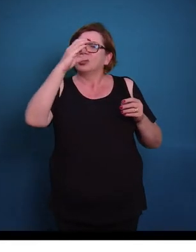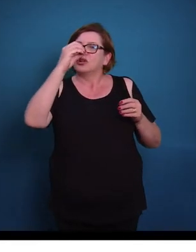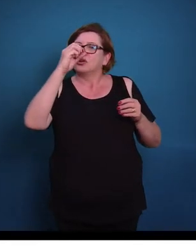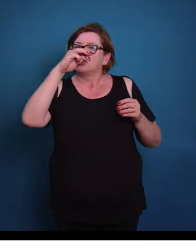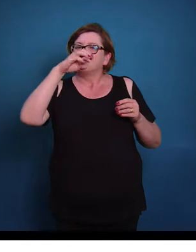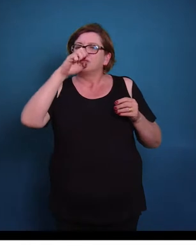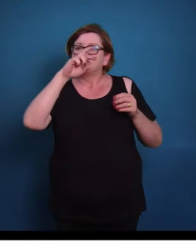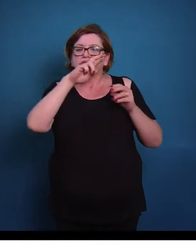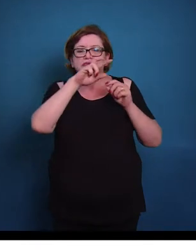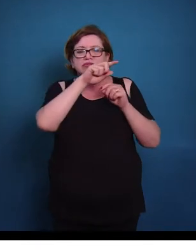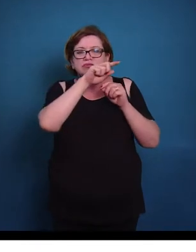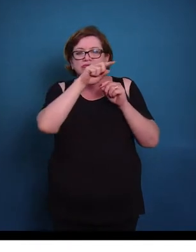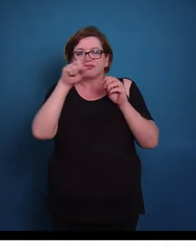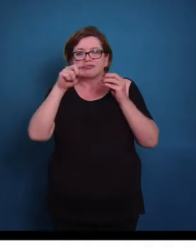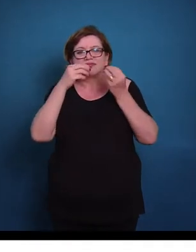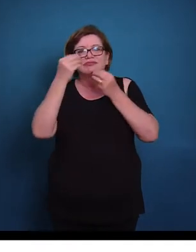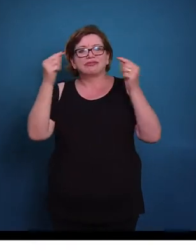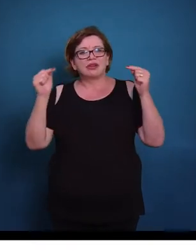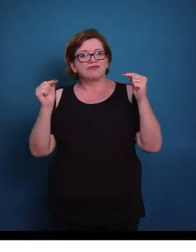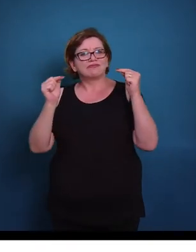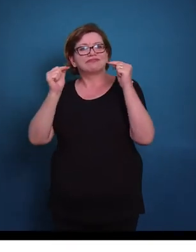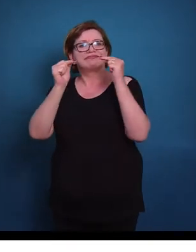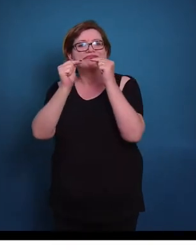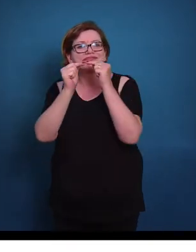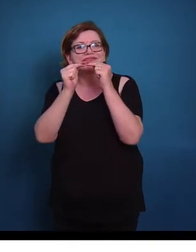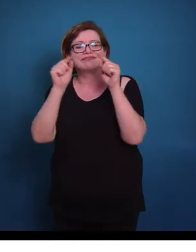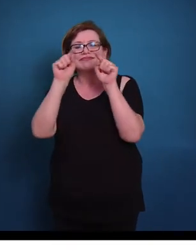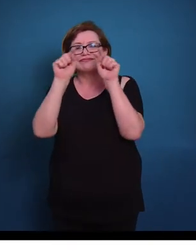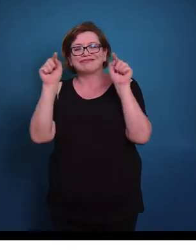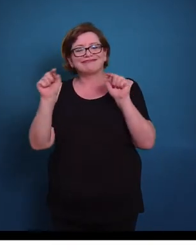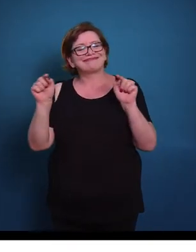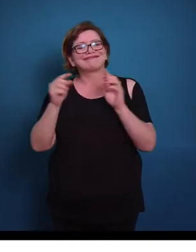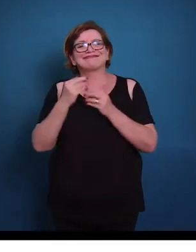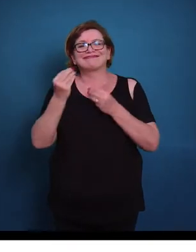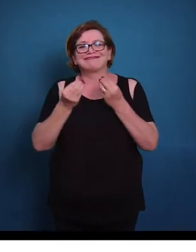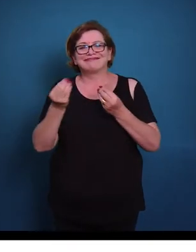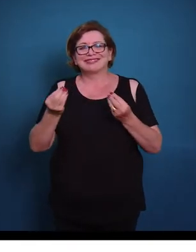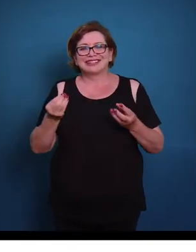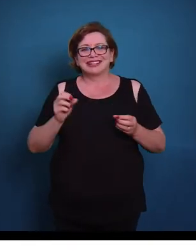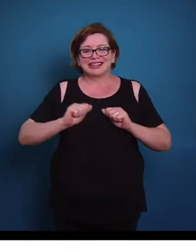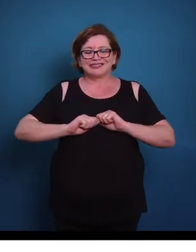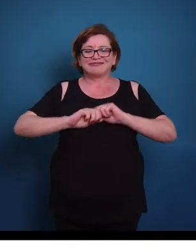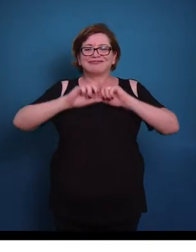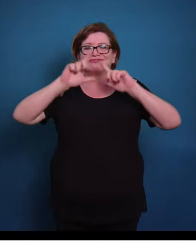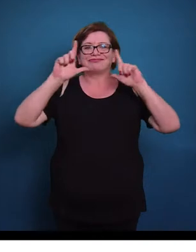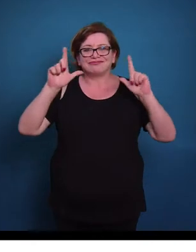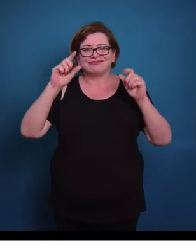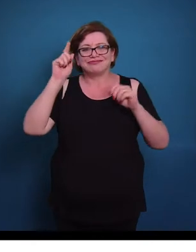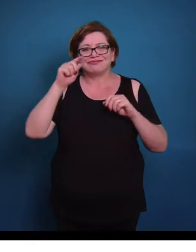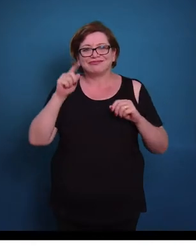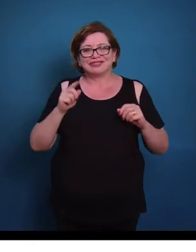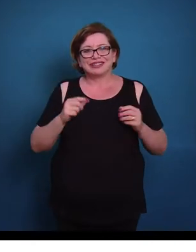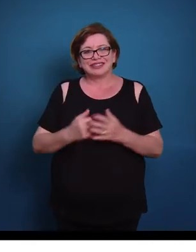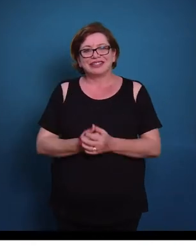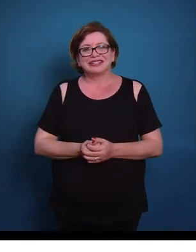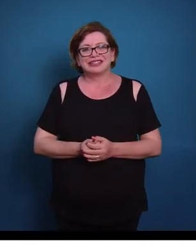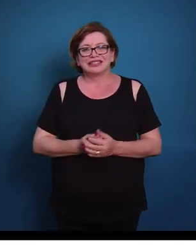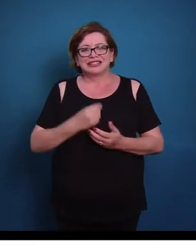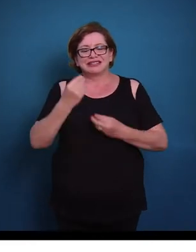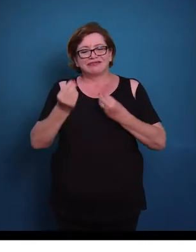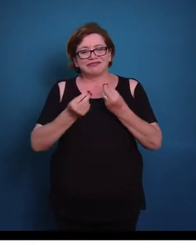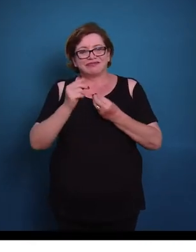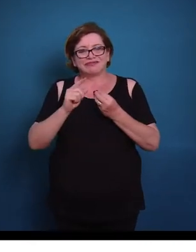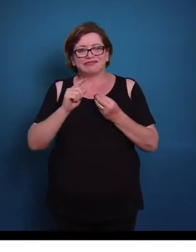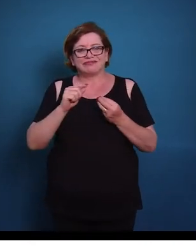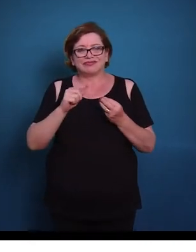unidade aqui, entre uma linha Z e outra linha Z. Então o que nós temos aqui? As bandas claras, elas são formadas por